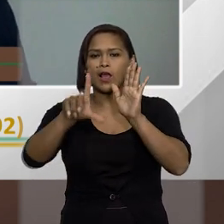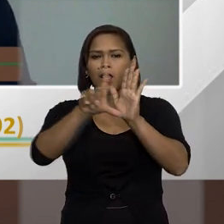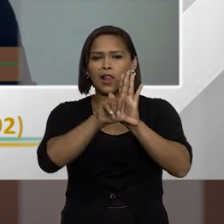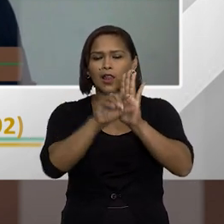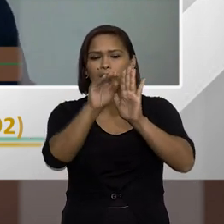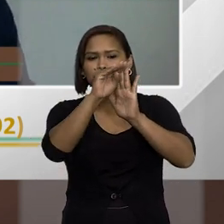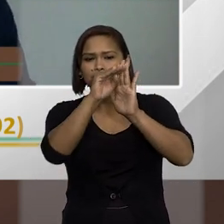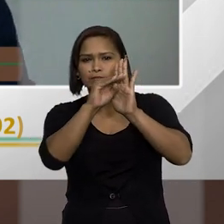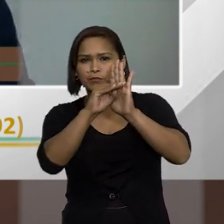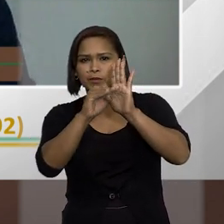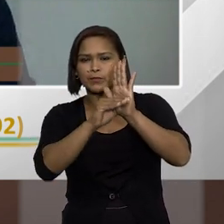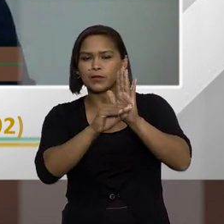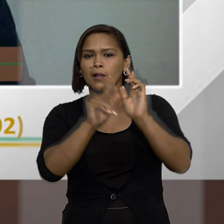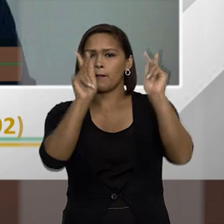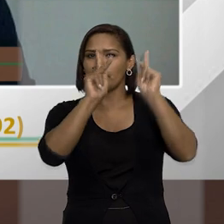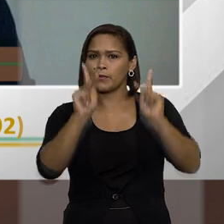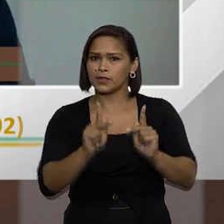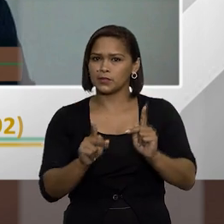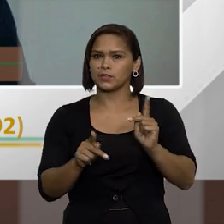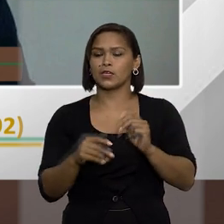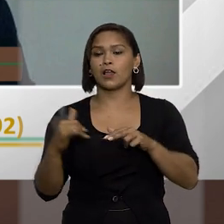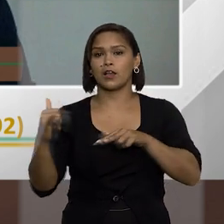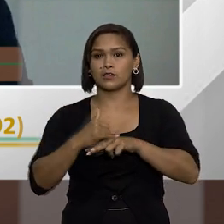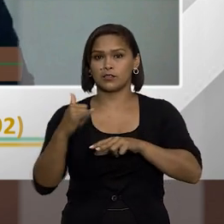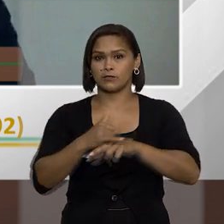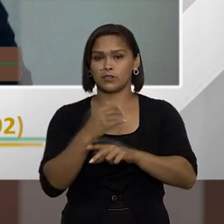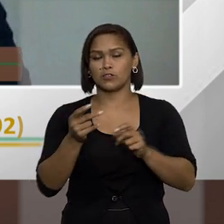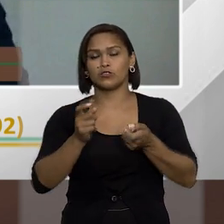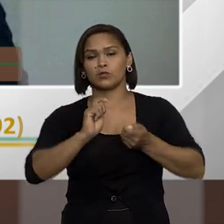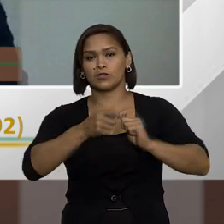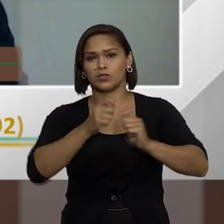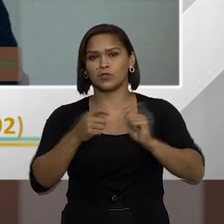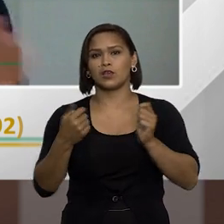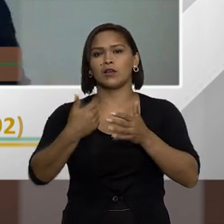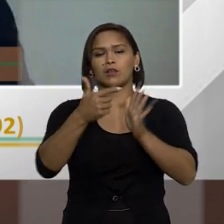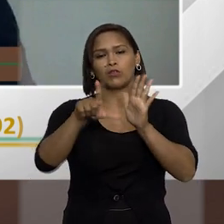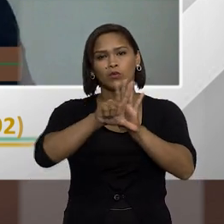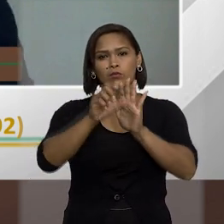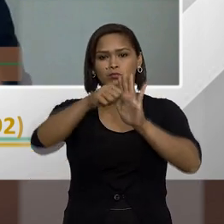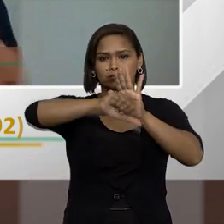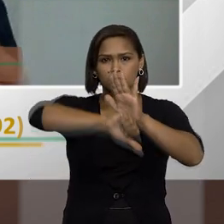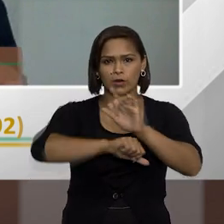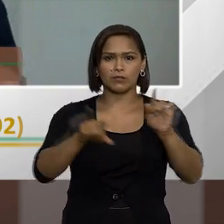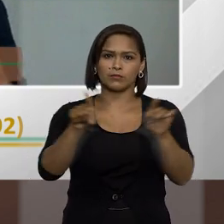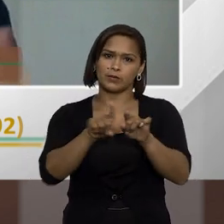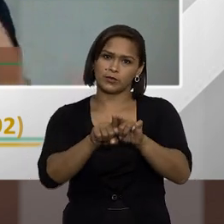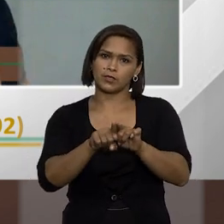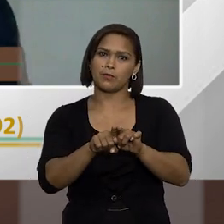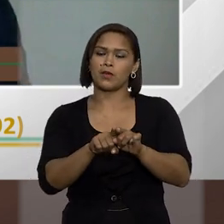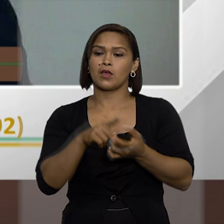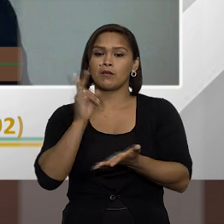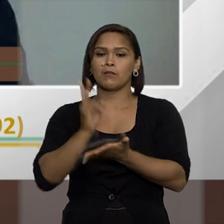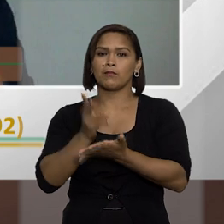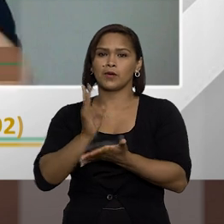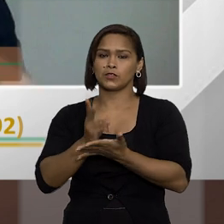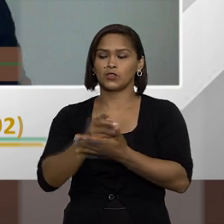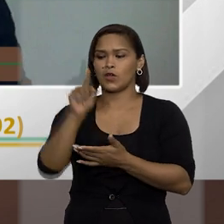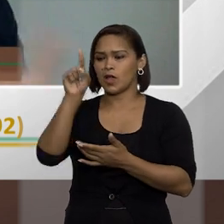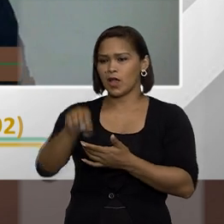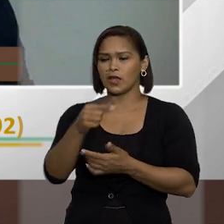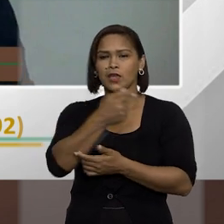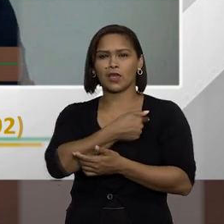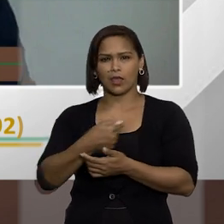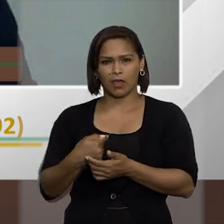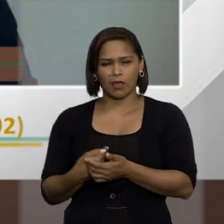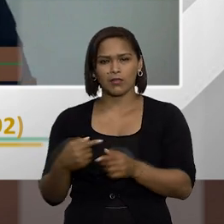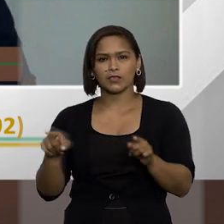lei por esse prisma passivo, que são as vítimas dos atos de improbidade, como também pelo prisma ativo, que são aqueles